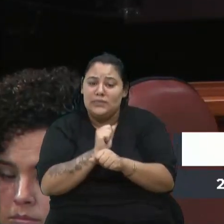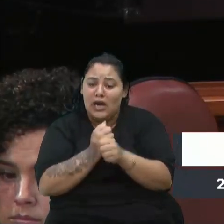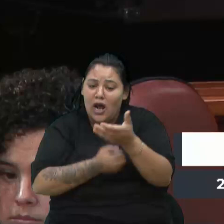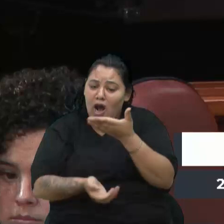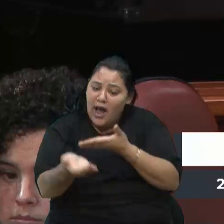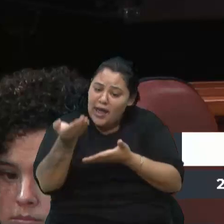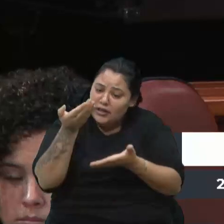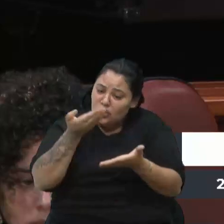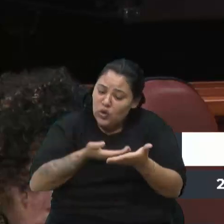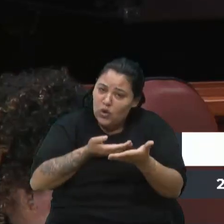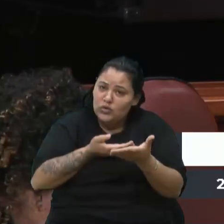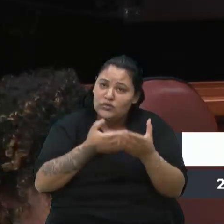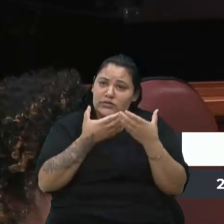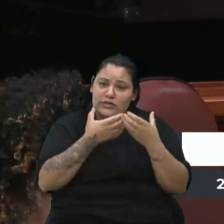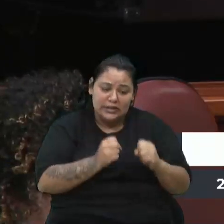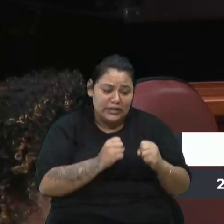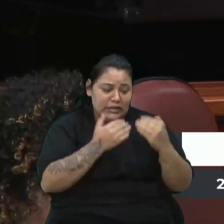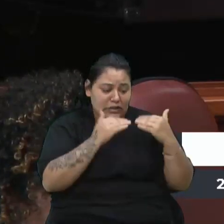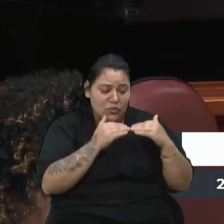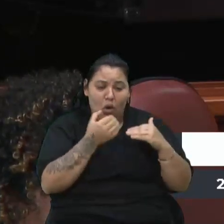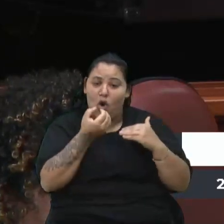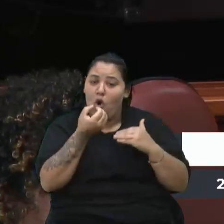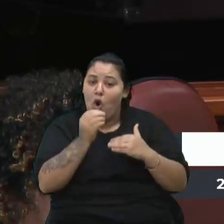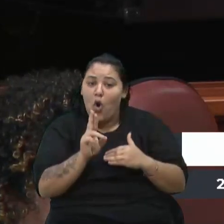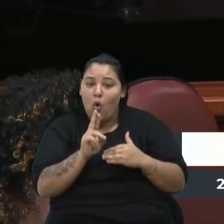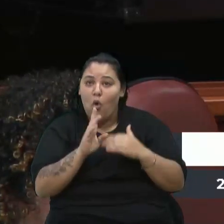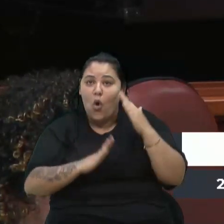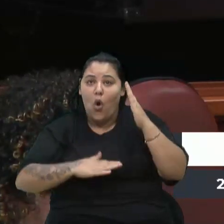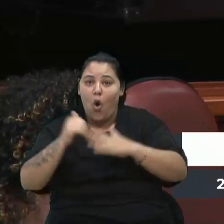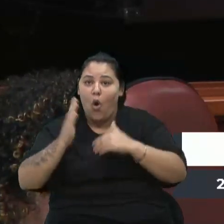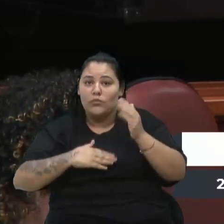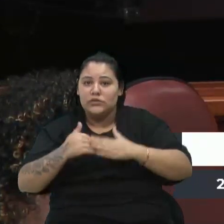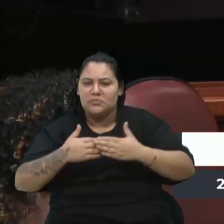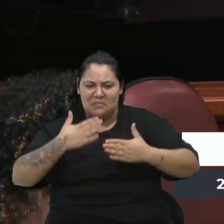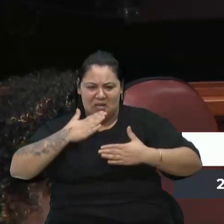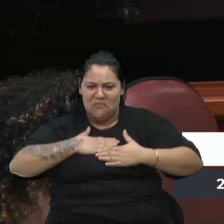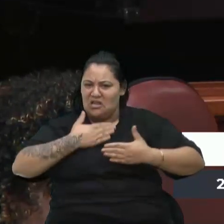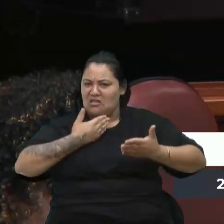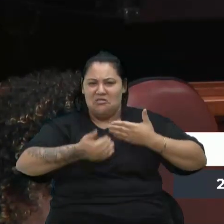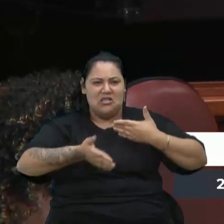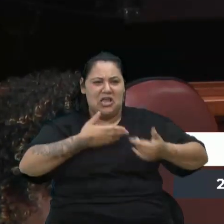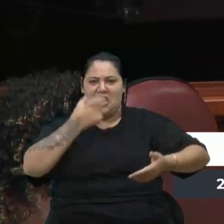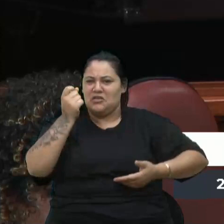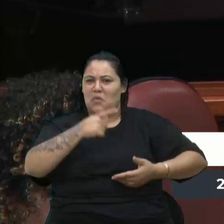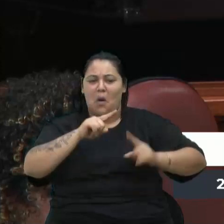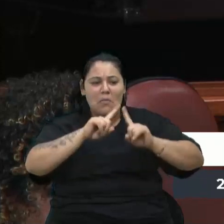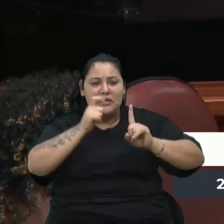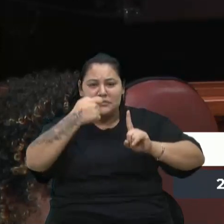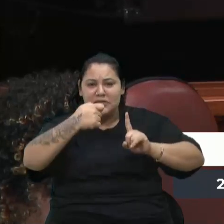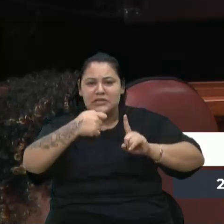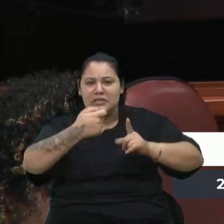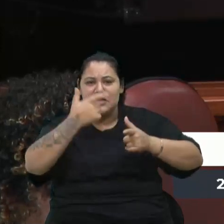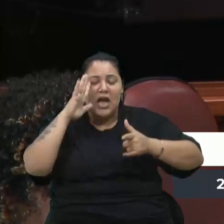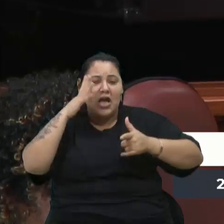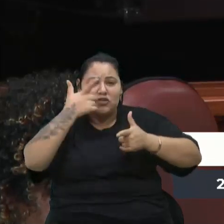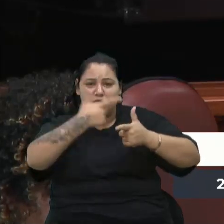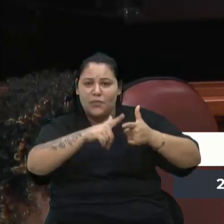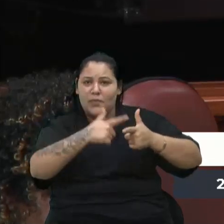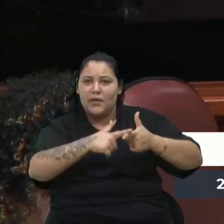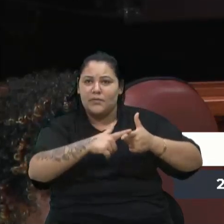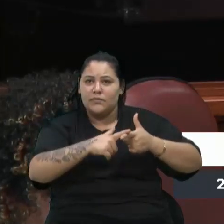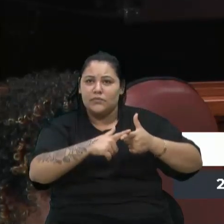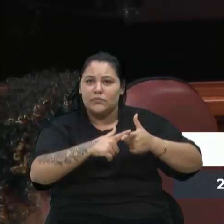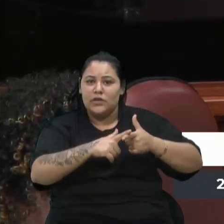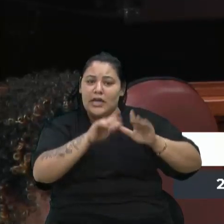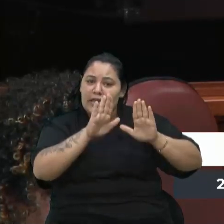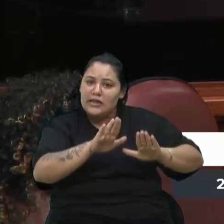Transportes e ou obras, porque, para mim, não interessa qual, mas que se resolva. E remeto novamente a essa casa para deixar nos